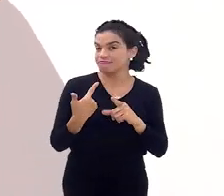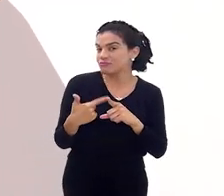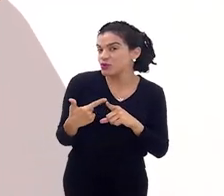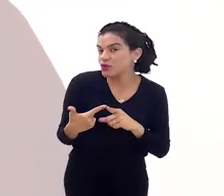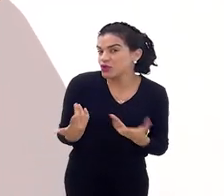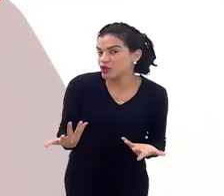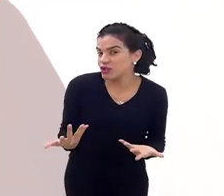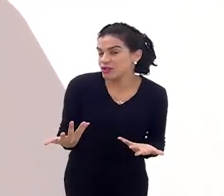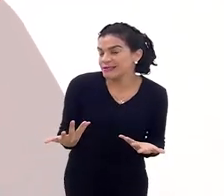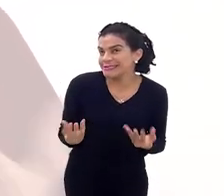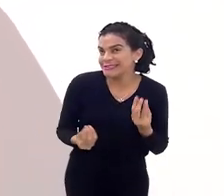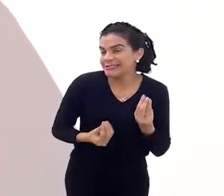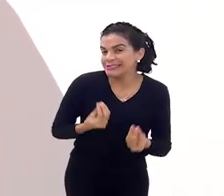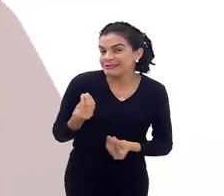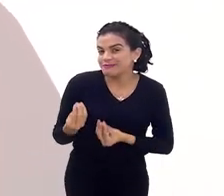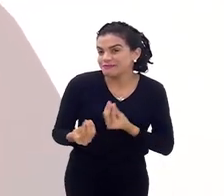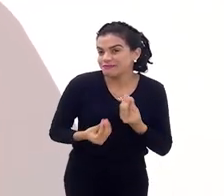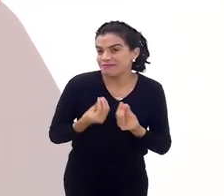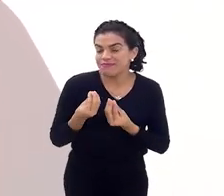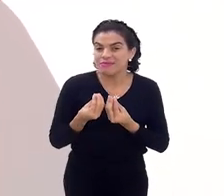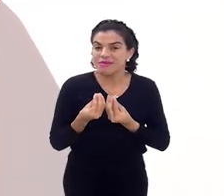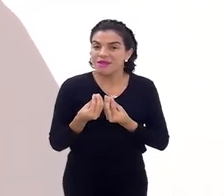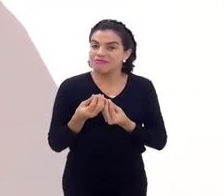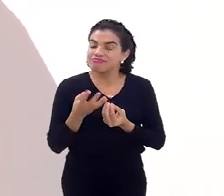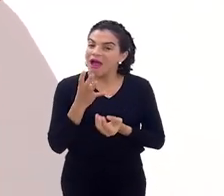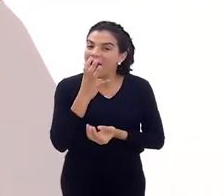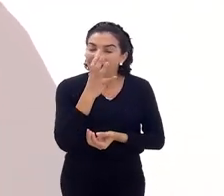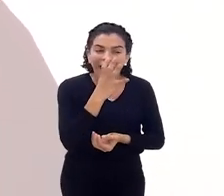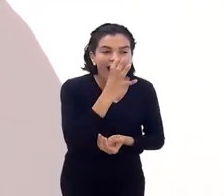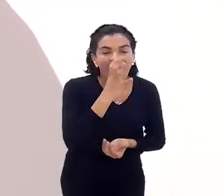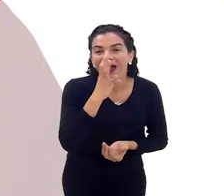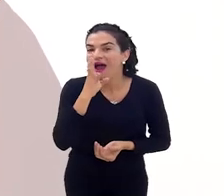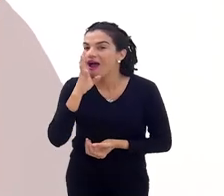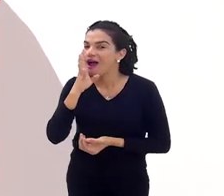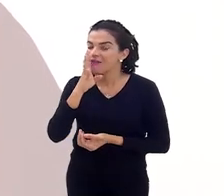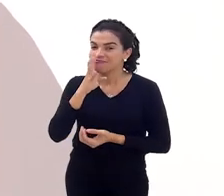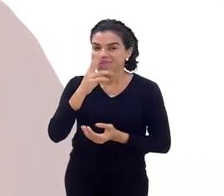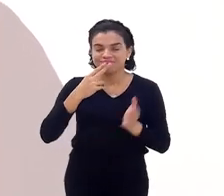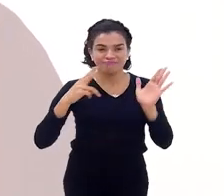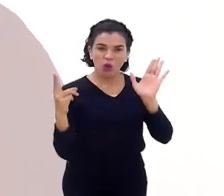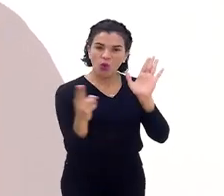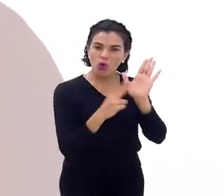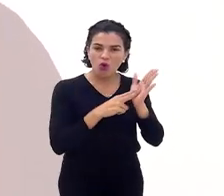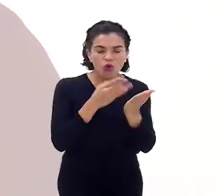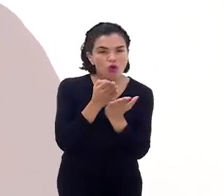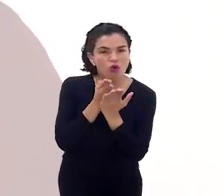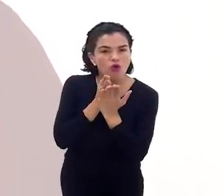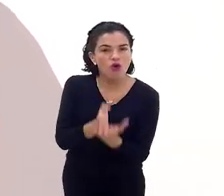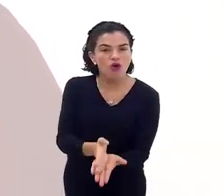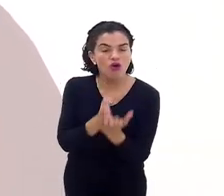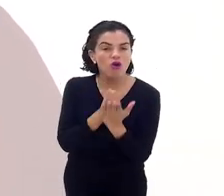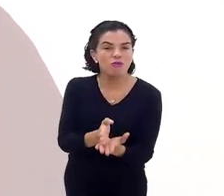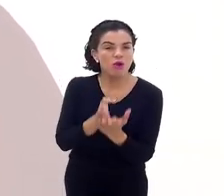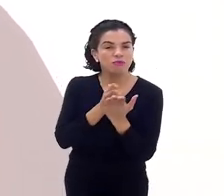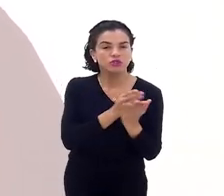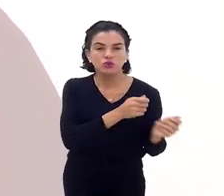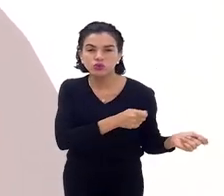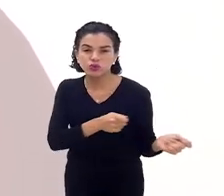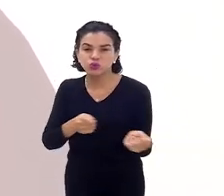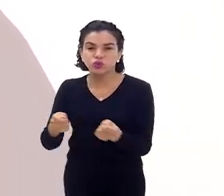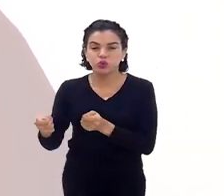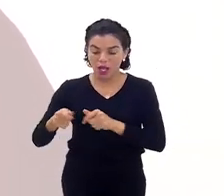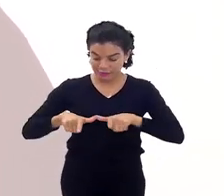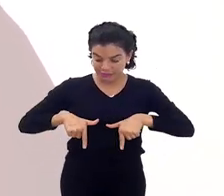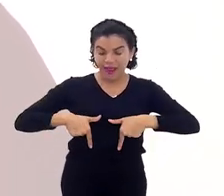apreciar votos, um compromisso que a gente tem no nosso dia a dia, na nossa atitude.